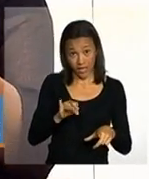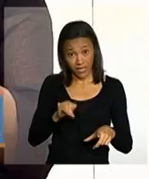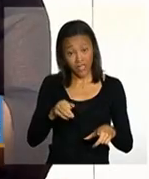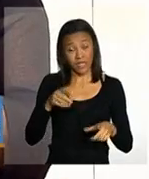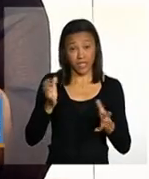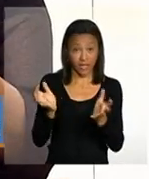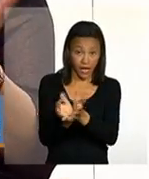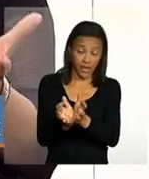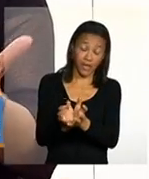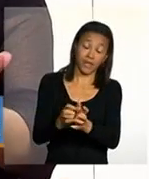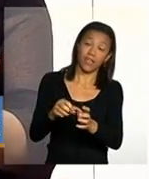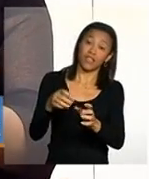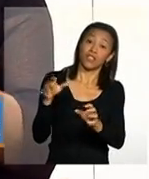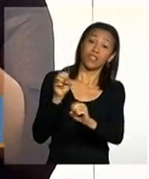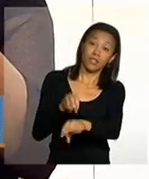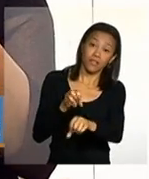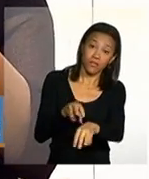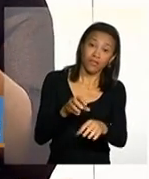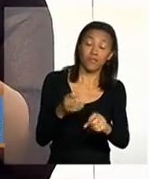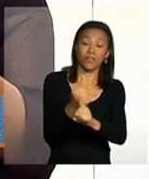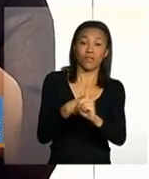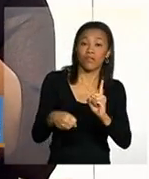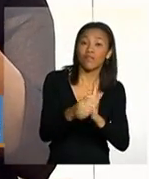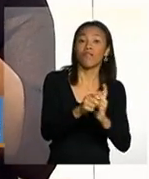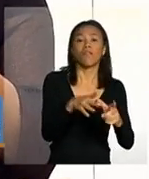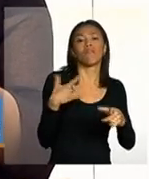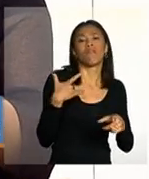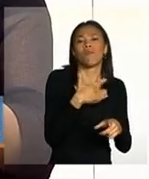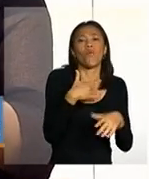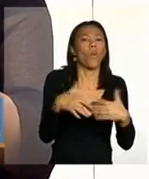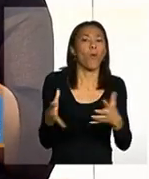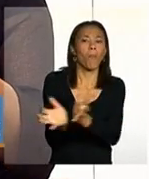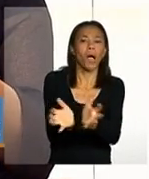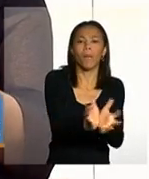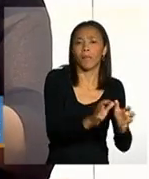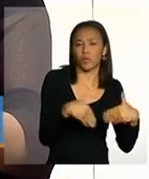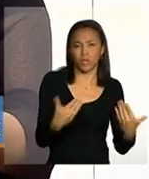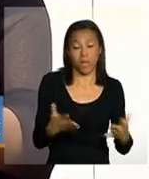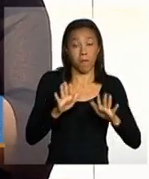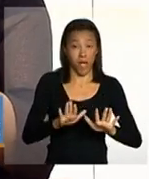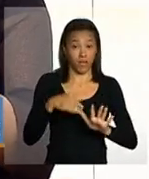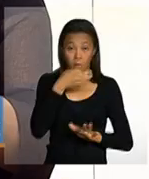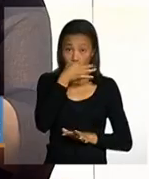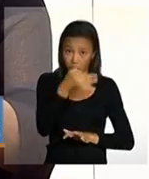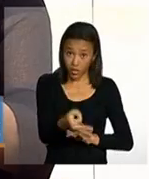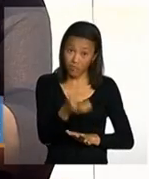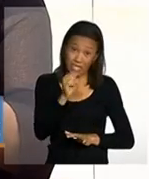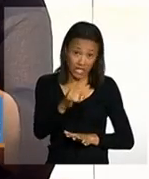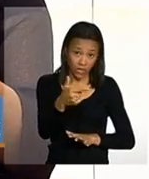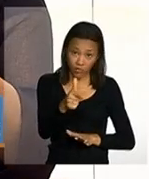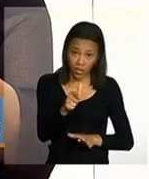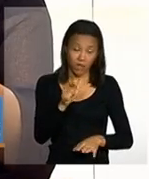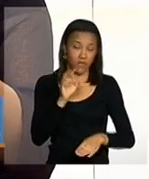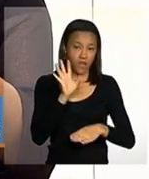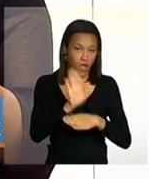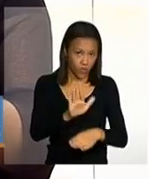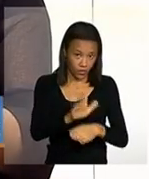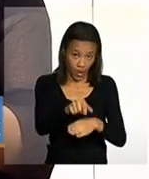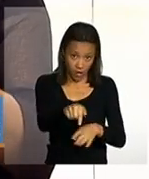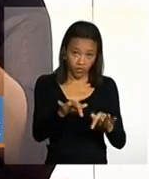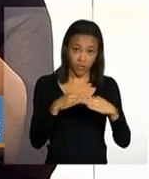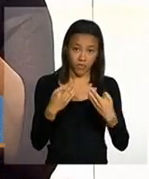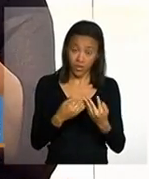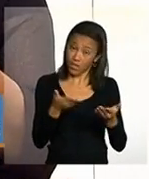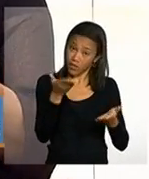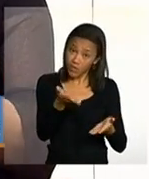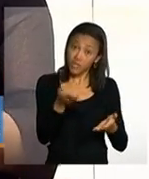sócio-assistencial da educação ou da saúde mas Margarida o que eu te sugiro se não houve atendimento dessa família que você por